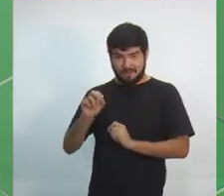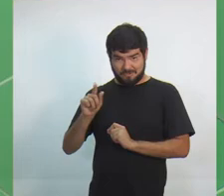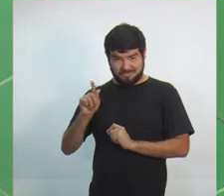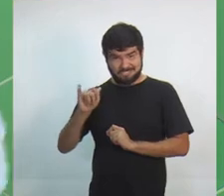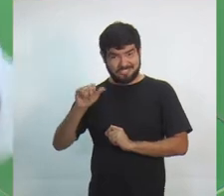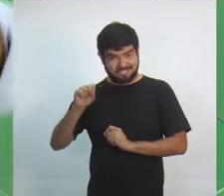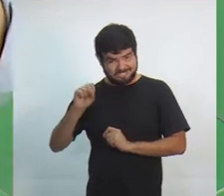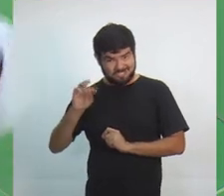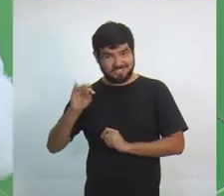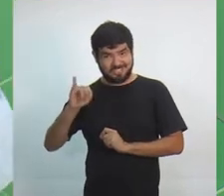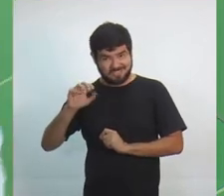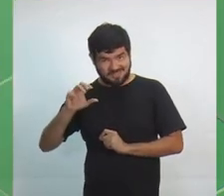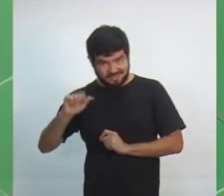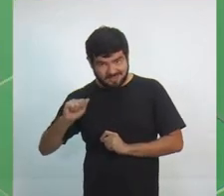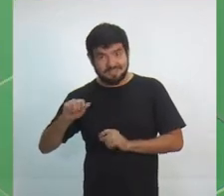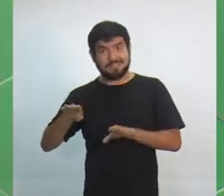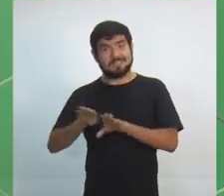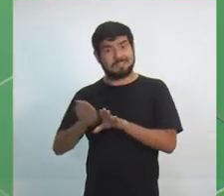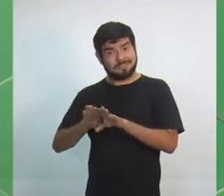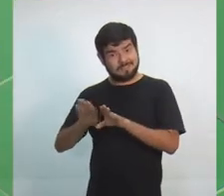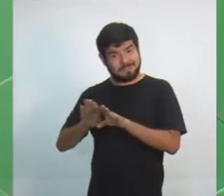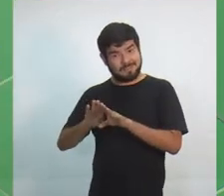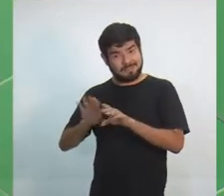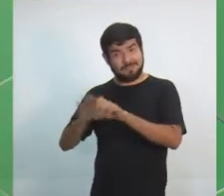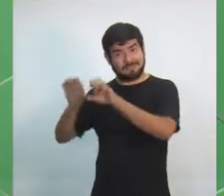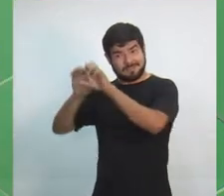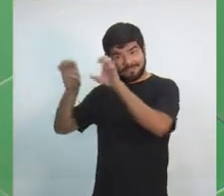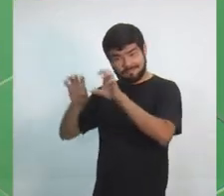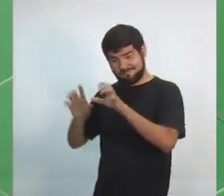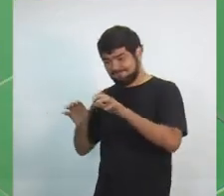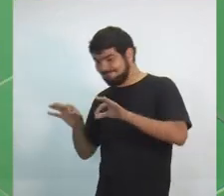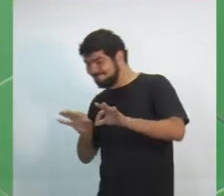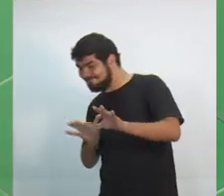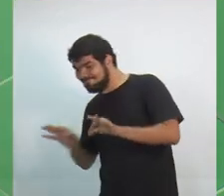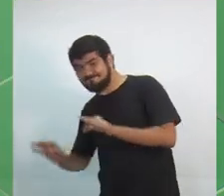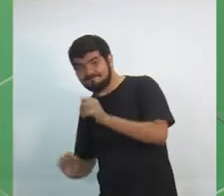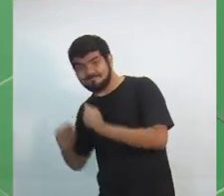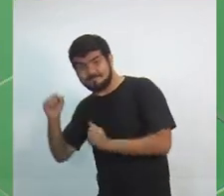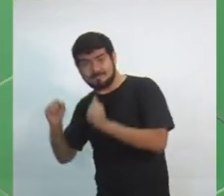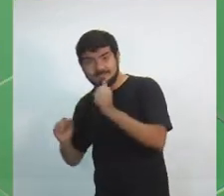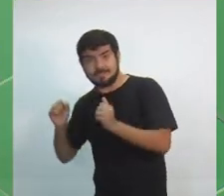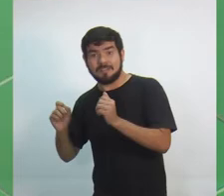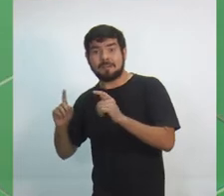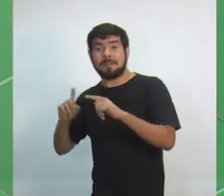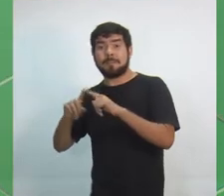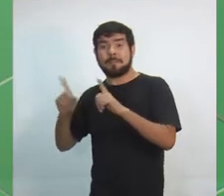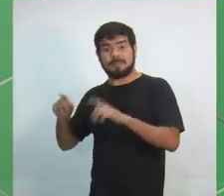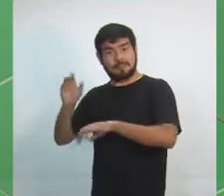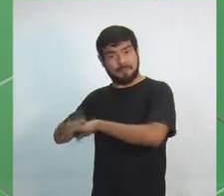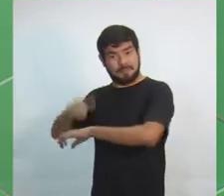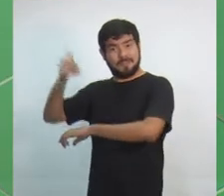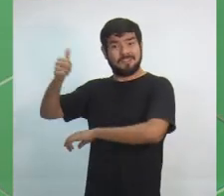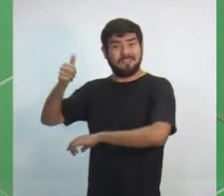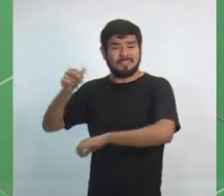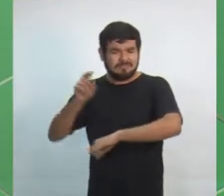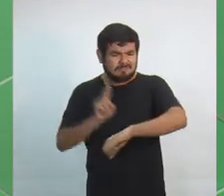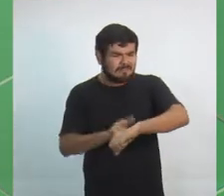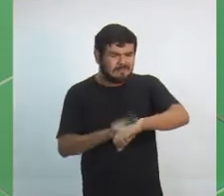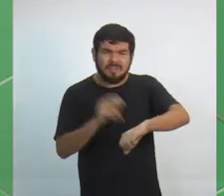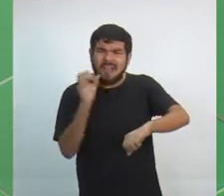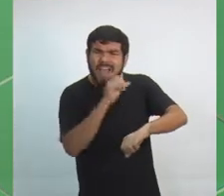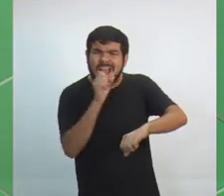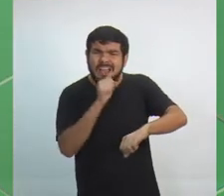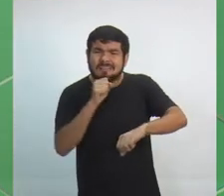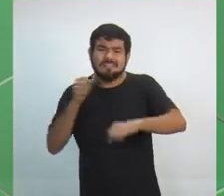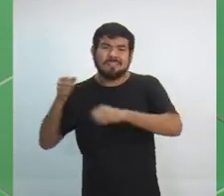para que o custo do Amazonas seja menor. Daqui a pouco tempo, trazer um produto, produzir na China,